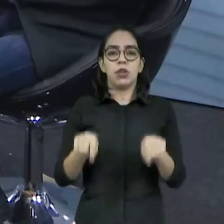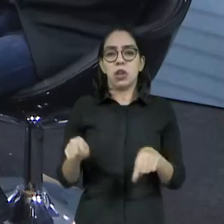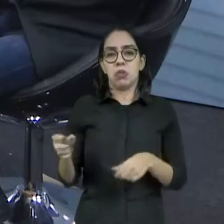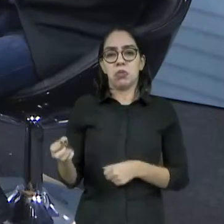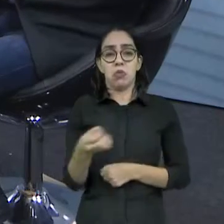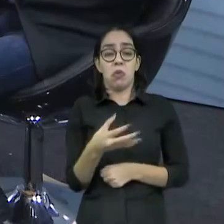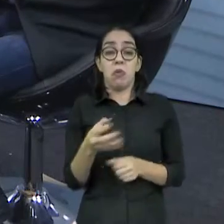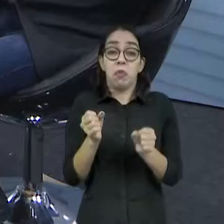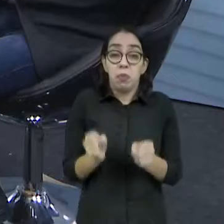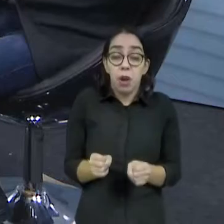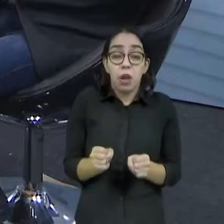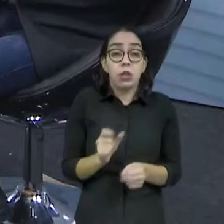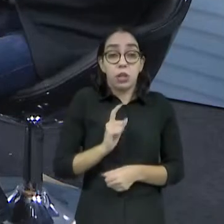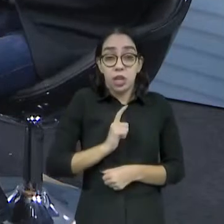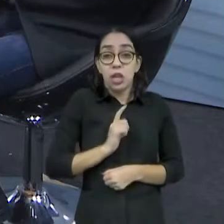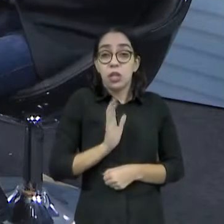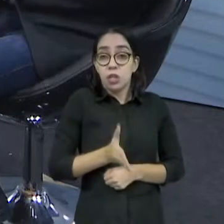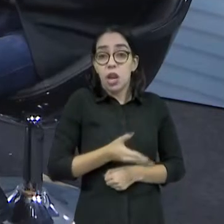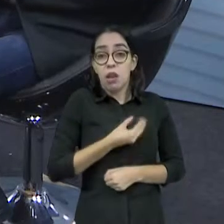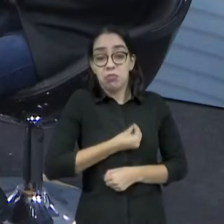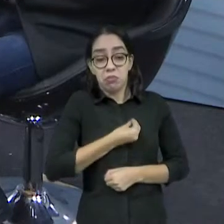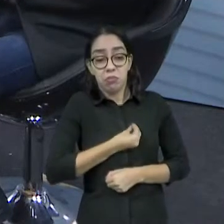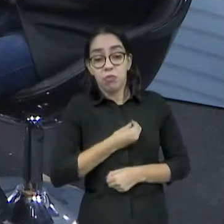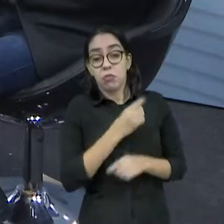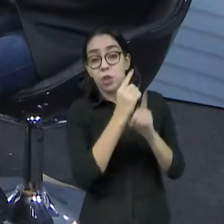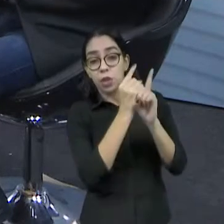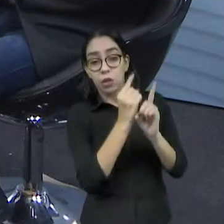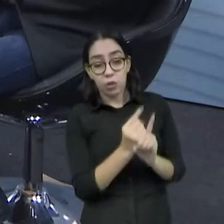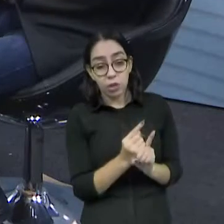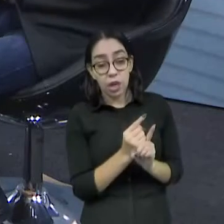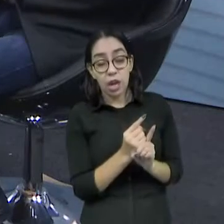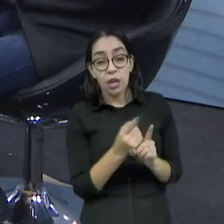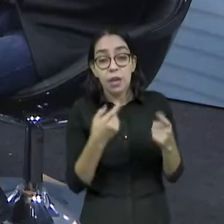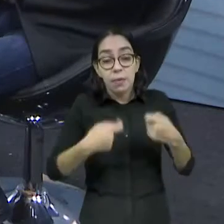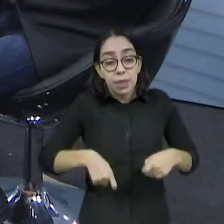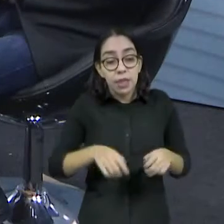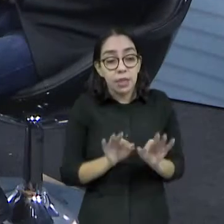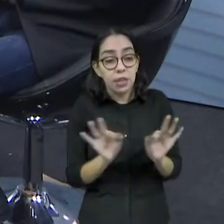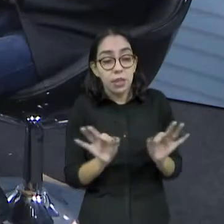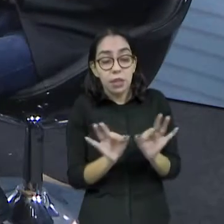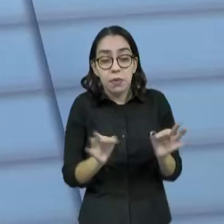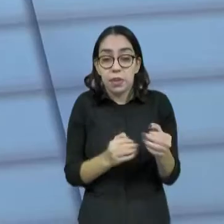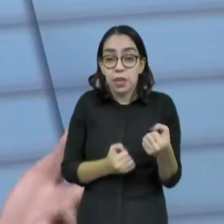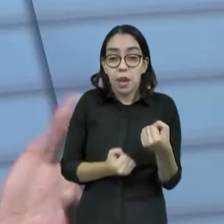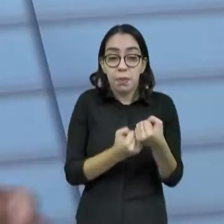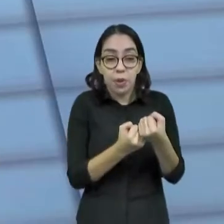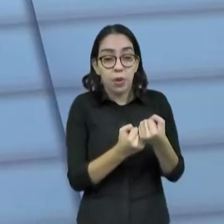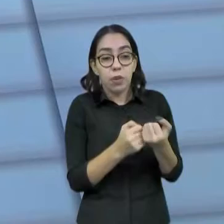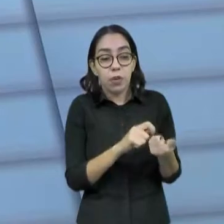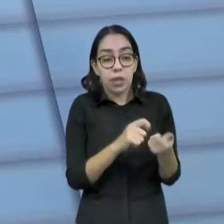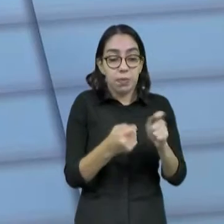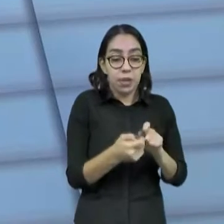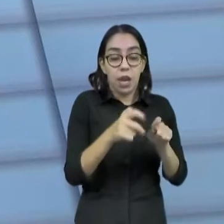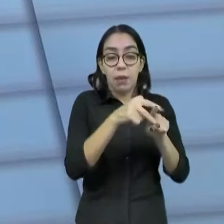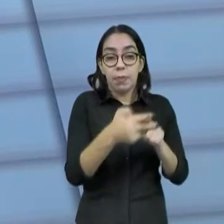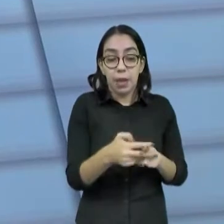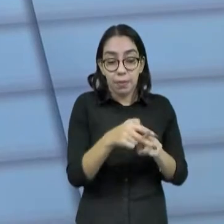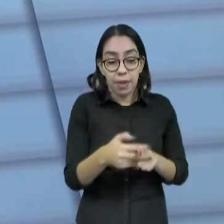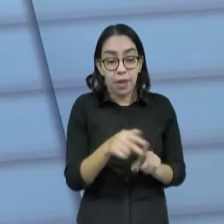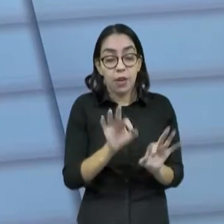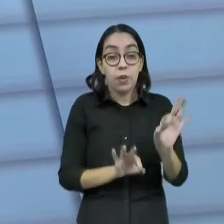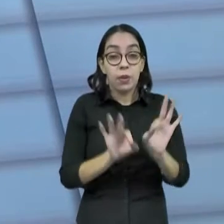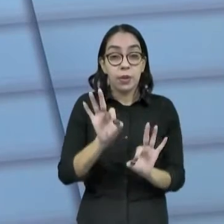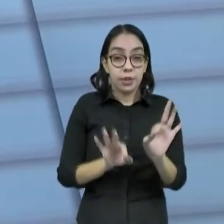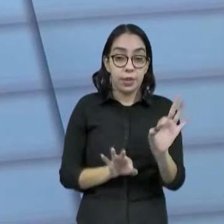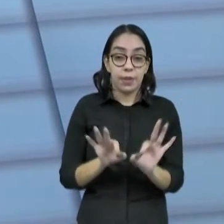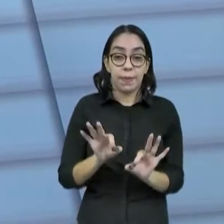identifique projetos que já existem, que precisam de muito pouco para que a gente consiga adaptar, ajustar e incluir a pauta de negócios de impacto.